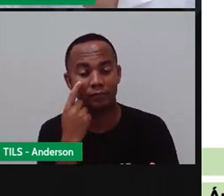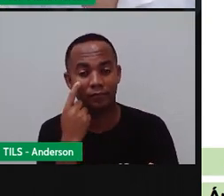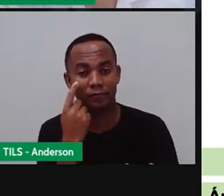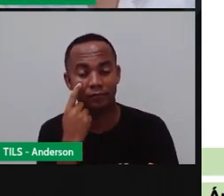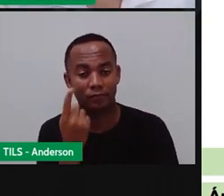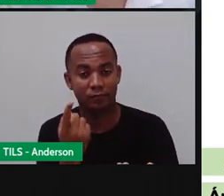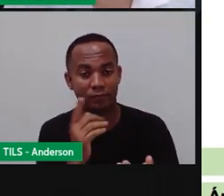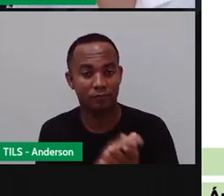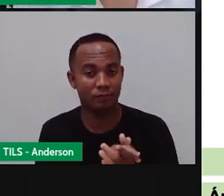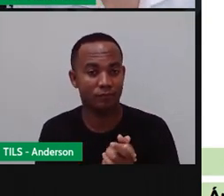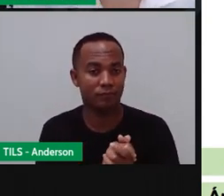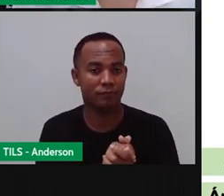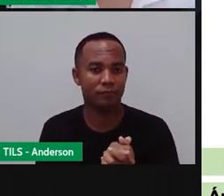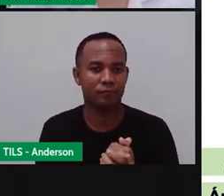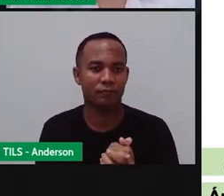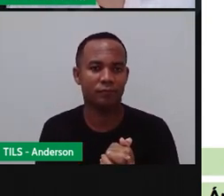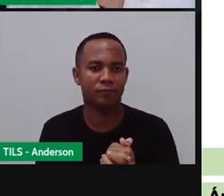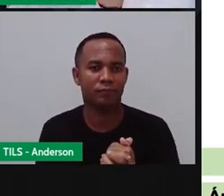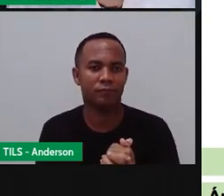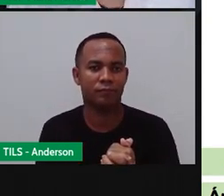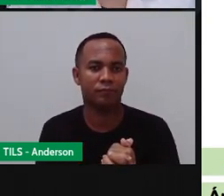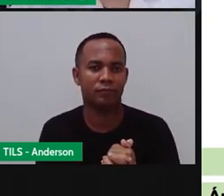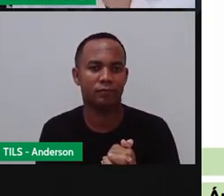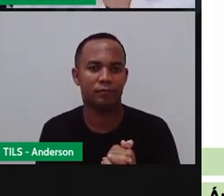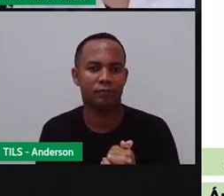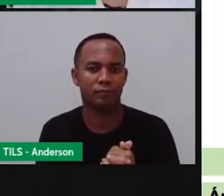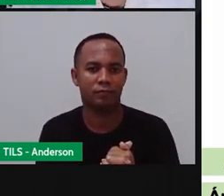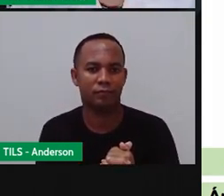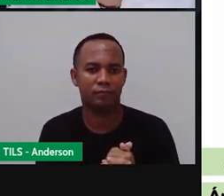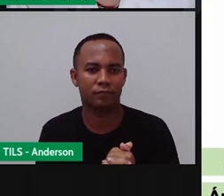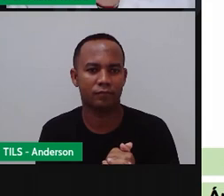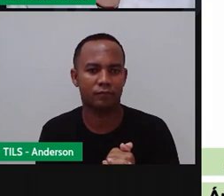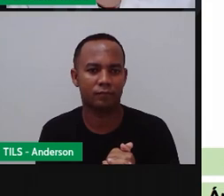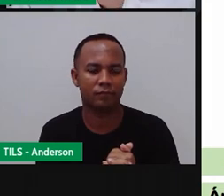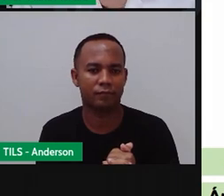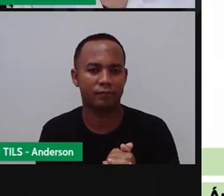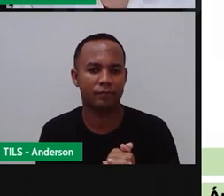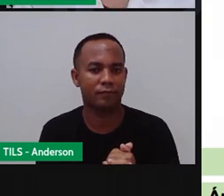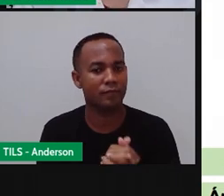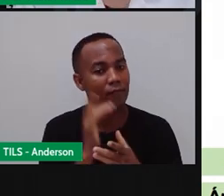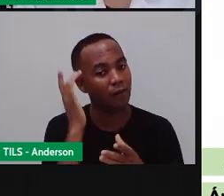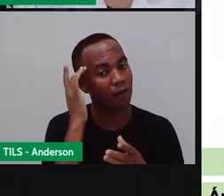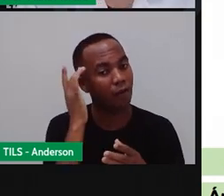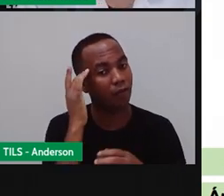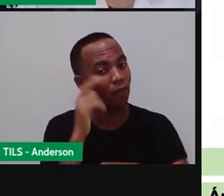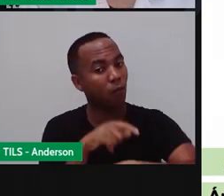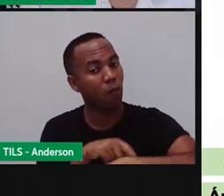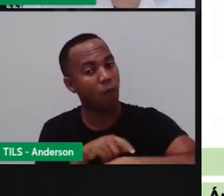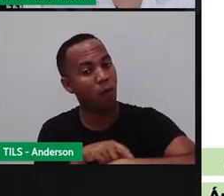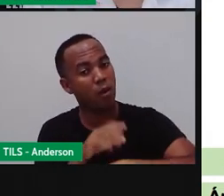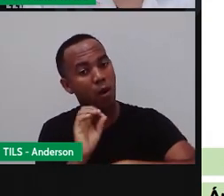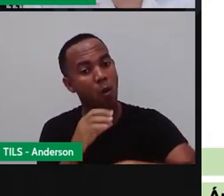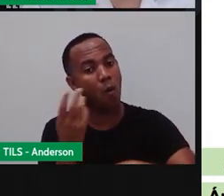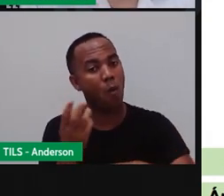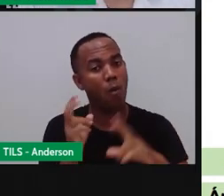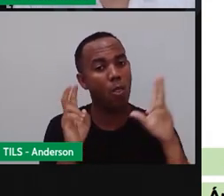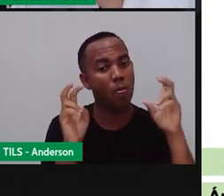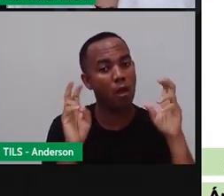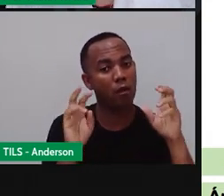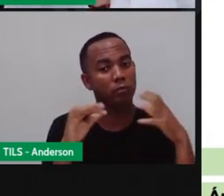que mais uma vez vamos falar, vamos falar sobre as horas? Eu acho que talvez. Quem sabe, porém,